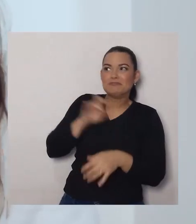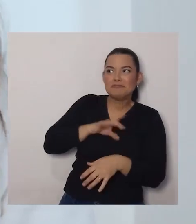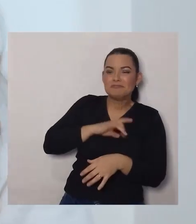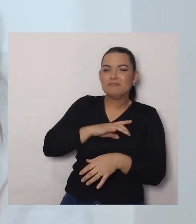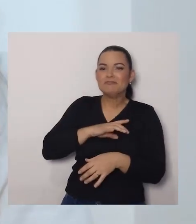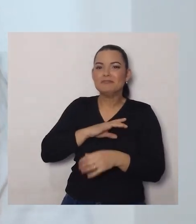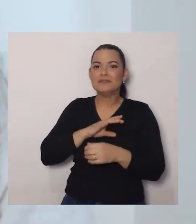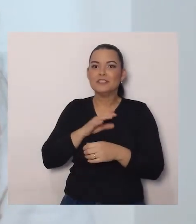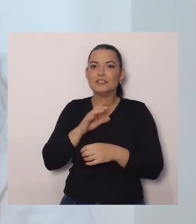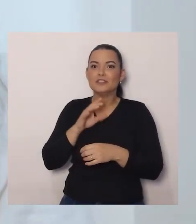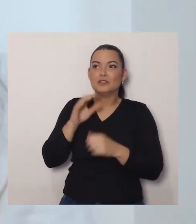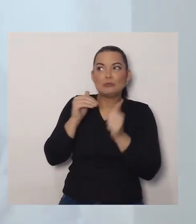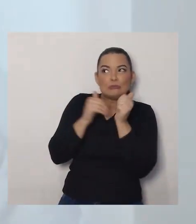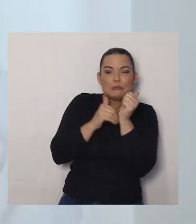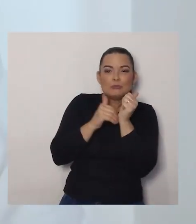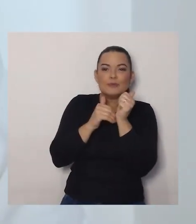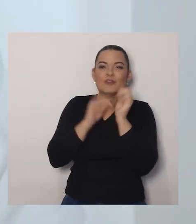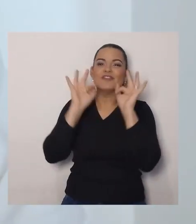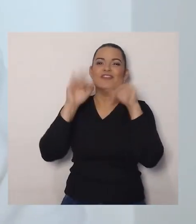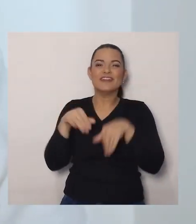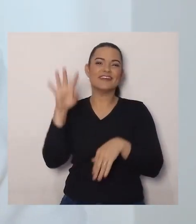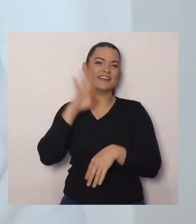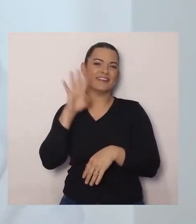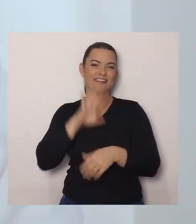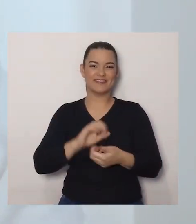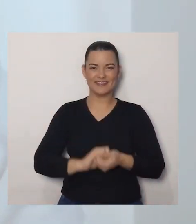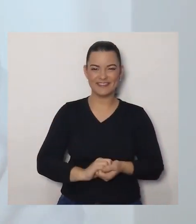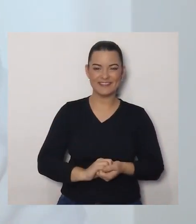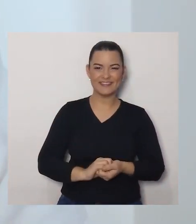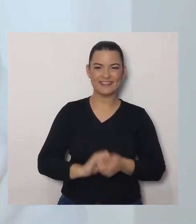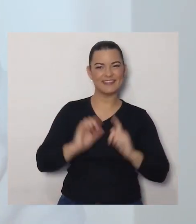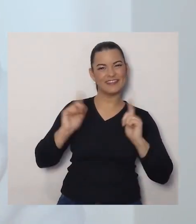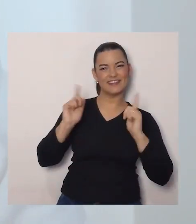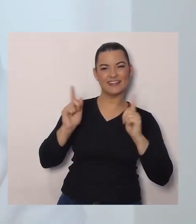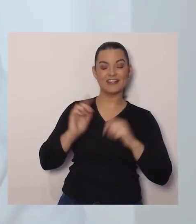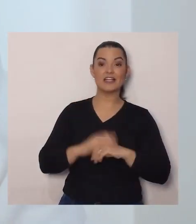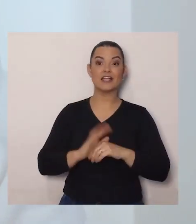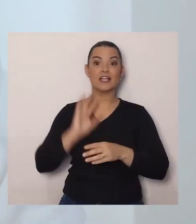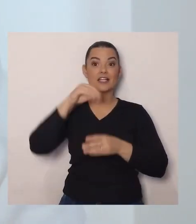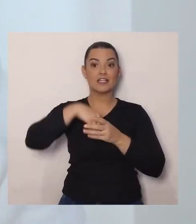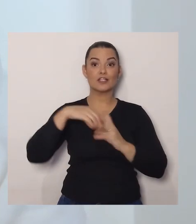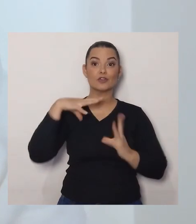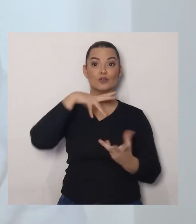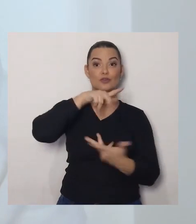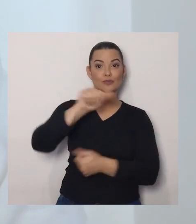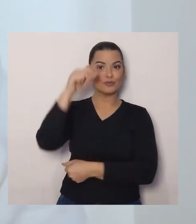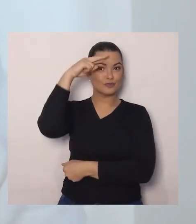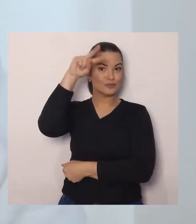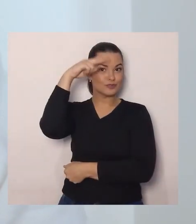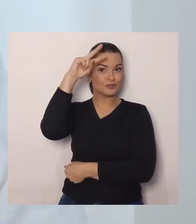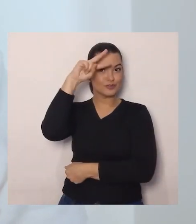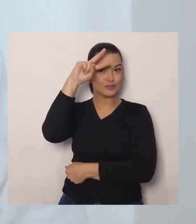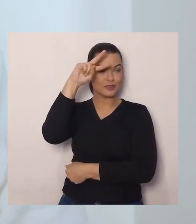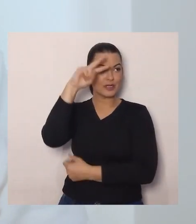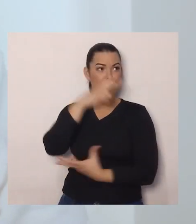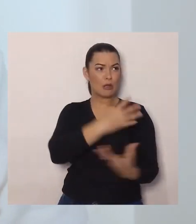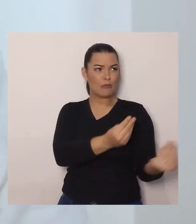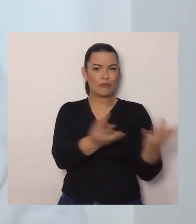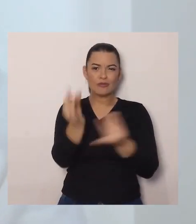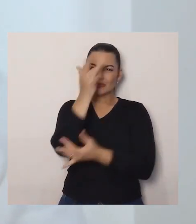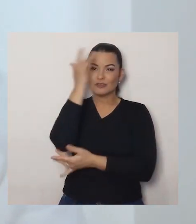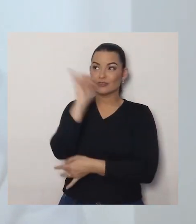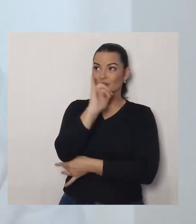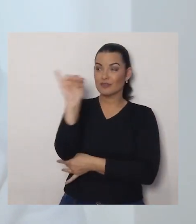muito divertido. No mundo das histórias, Muitos dizem que, Os morcegos,